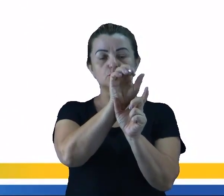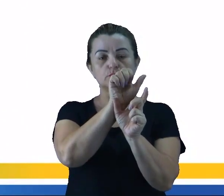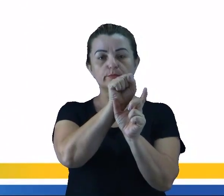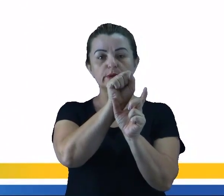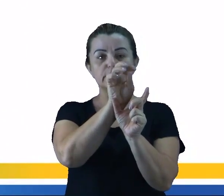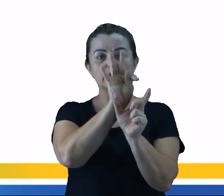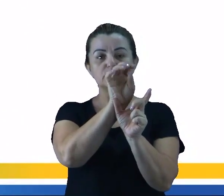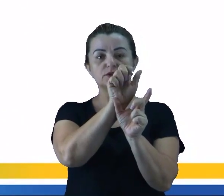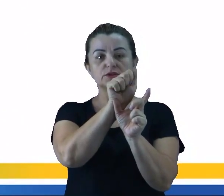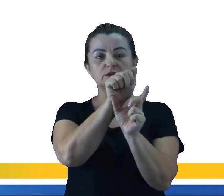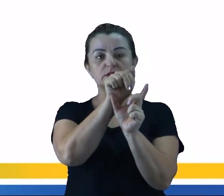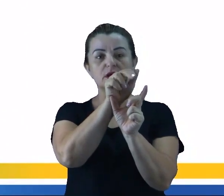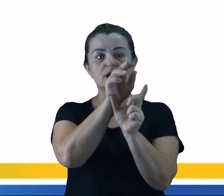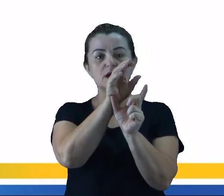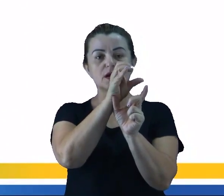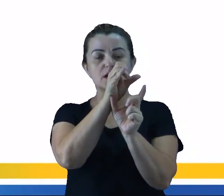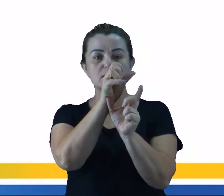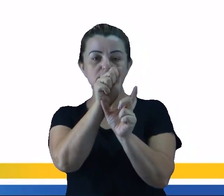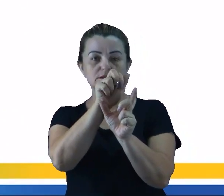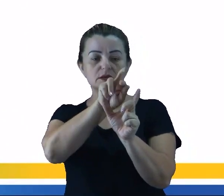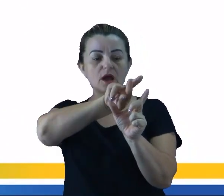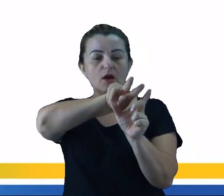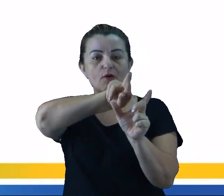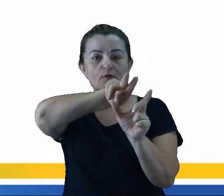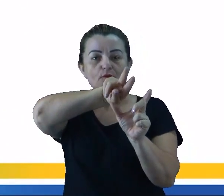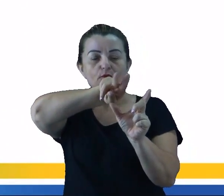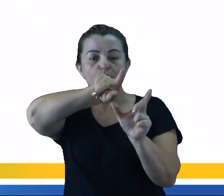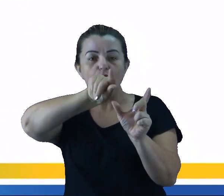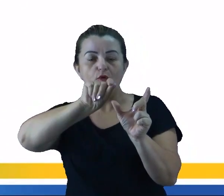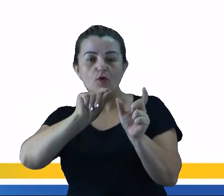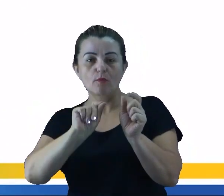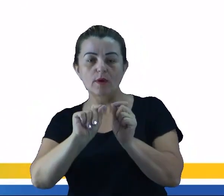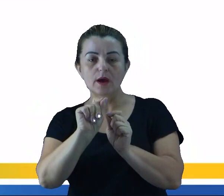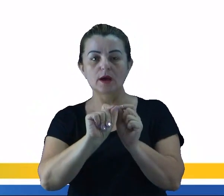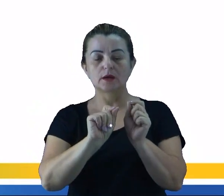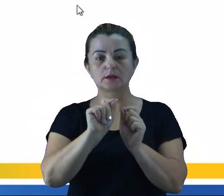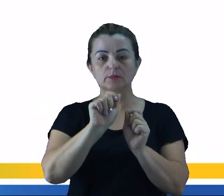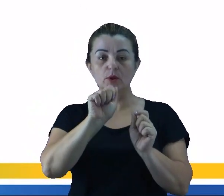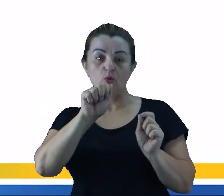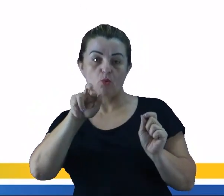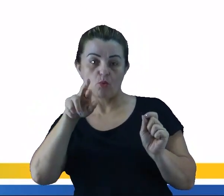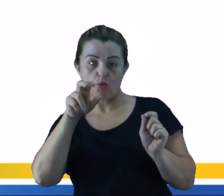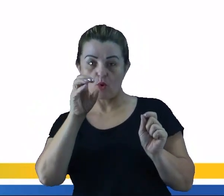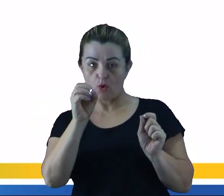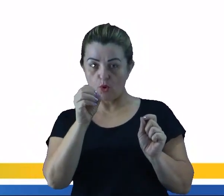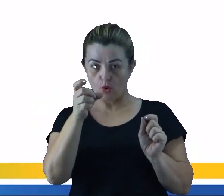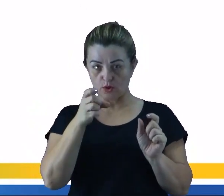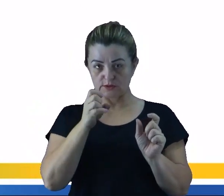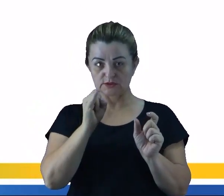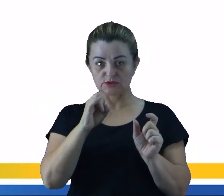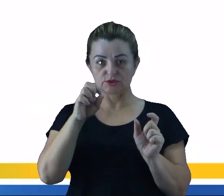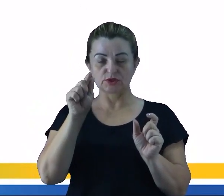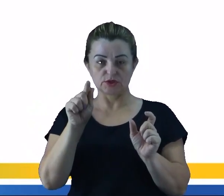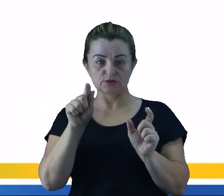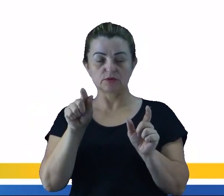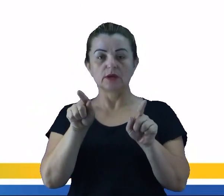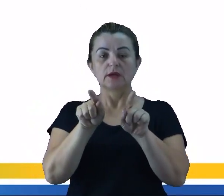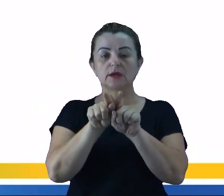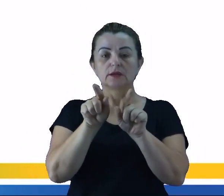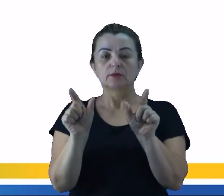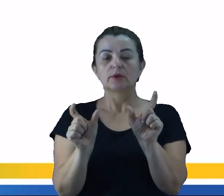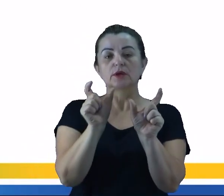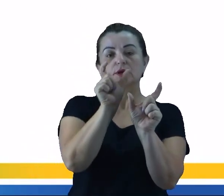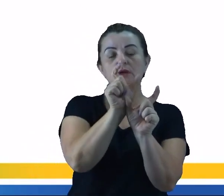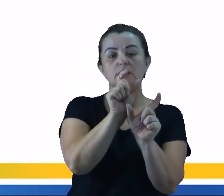é formada por átomos, então a gente tem a linha o átomo de oxigênio, que está ligado ao átomo de